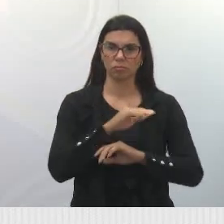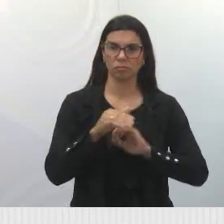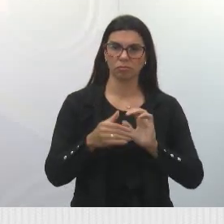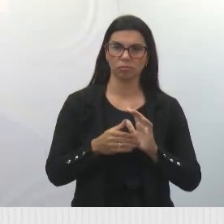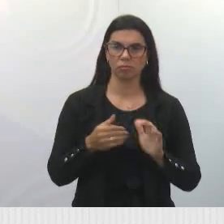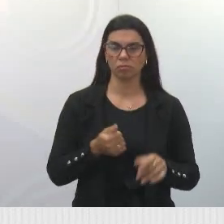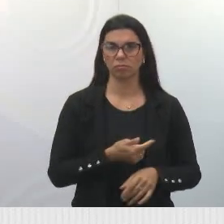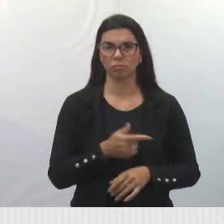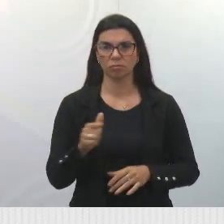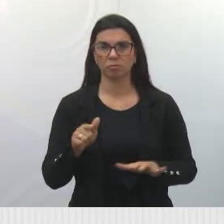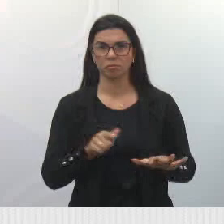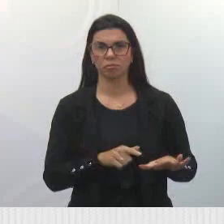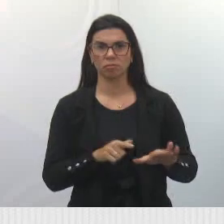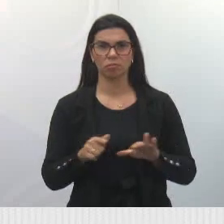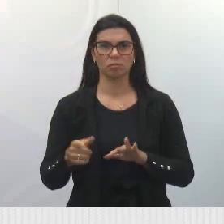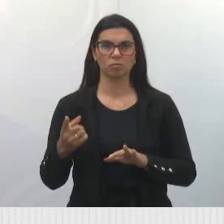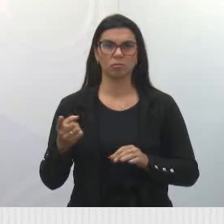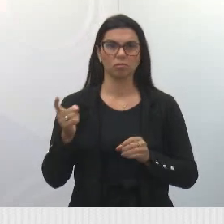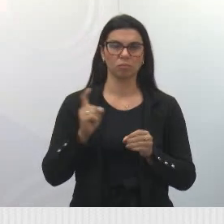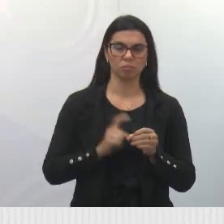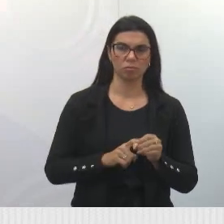semana que vem estaremos aqui de volta novamente. Amém. Amém.